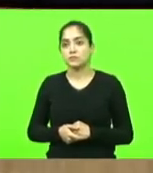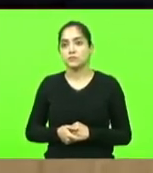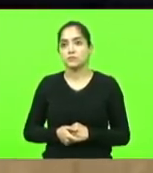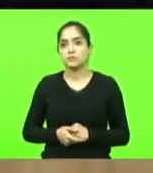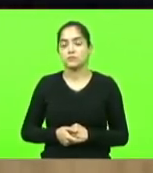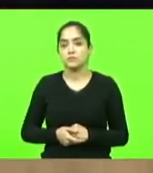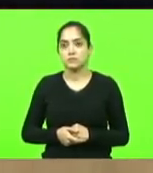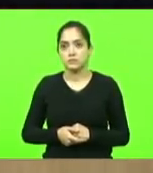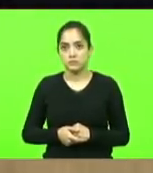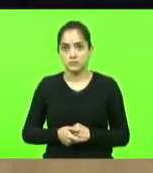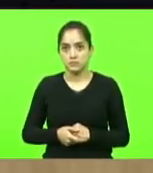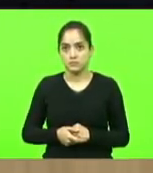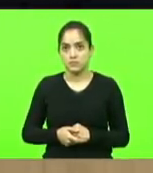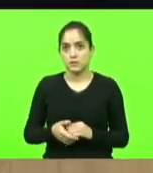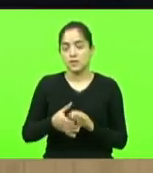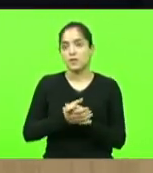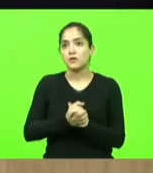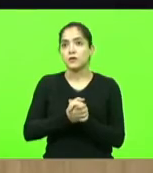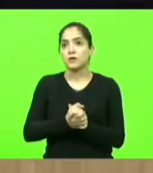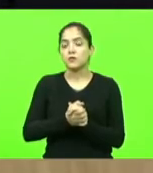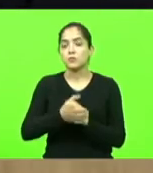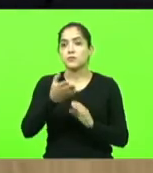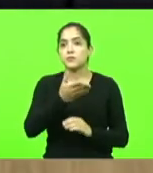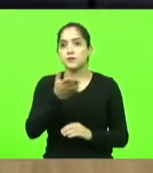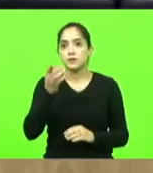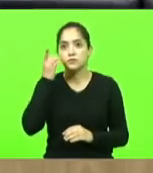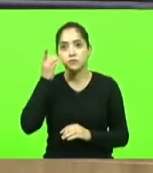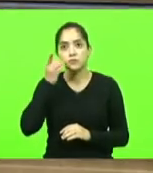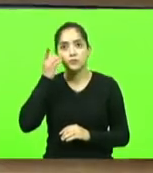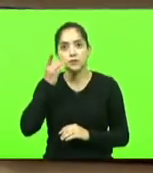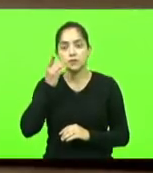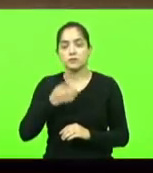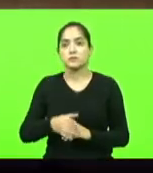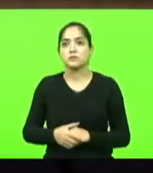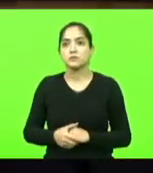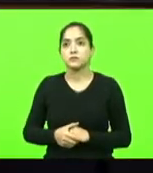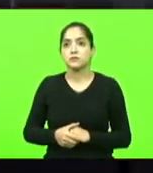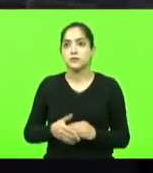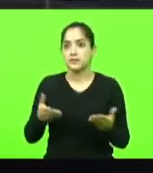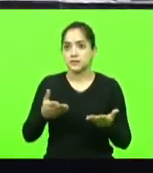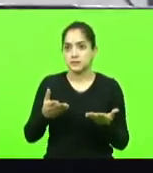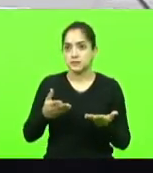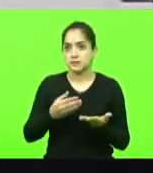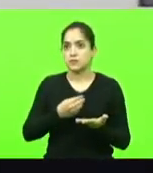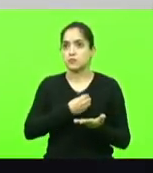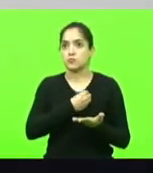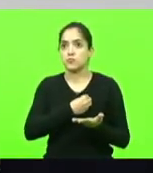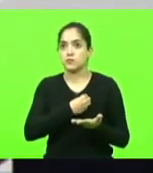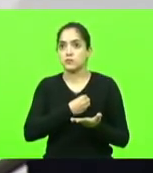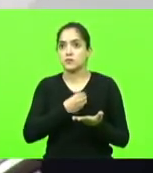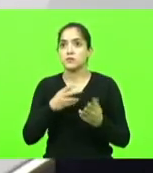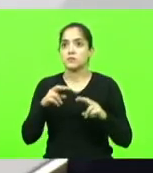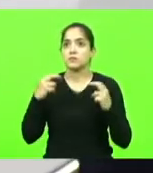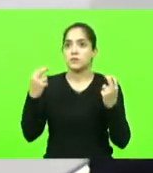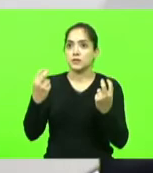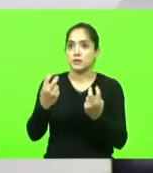eu quero cumprimentar aos deputados que estão aqui no plenário, aos deputados que estão de forma